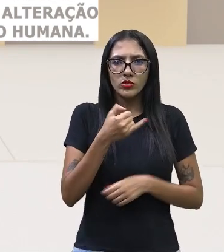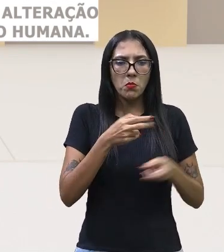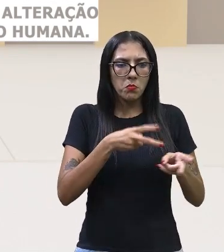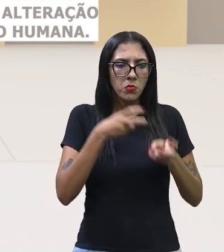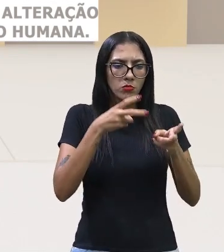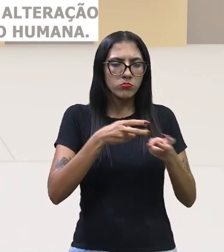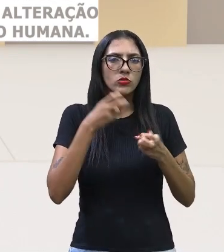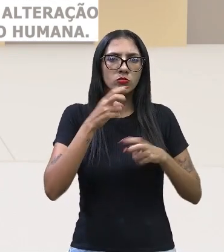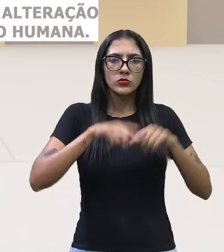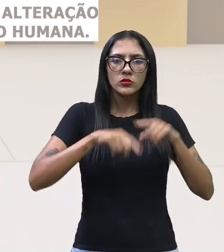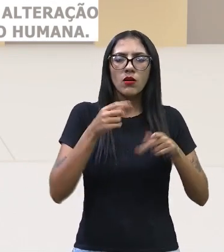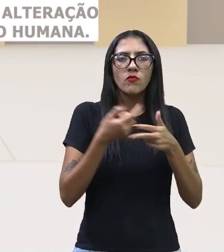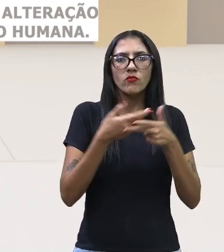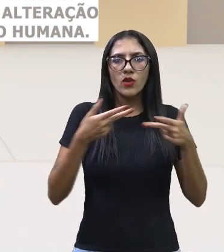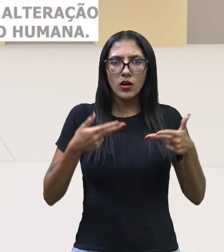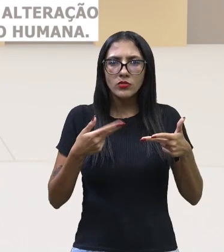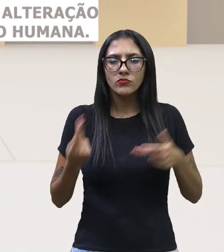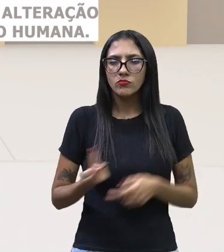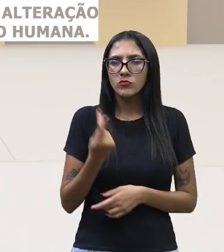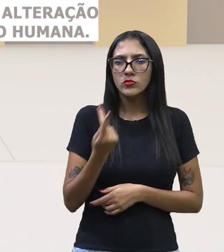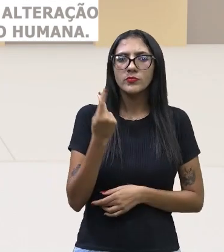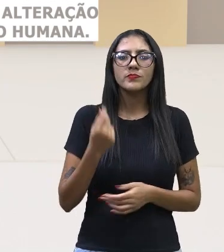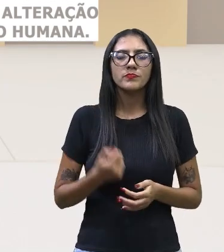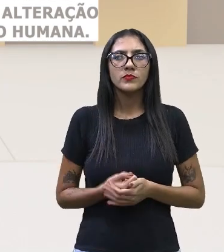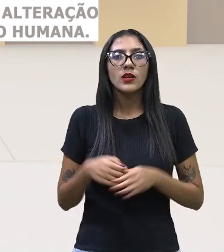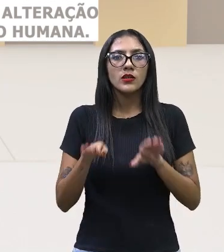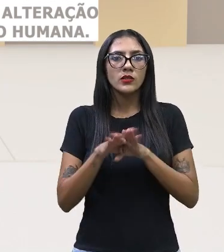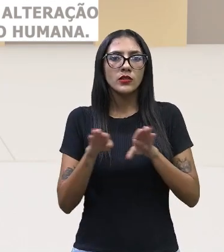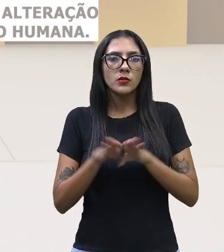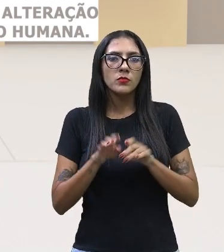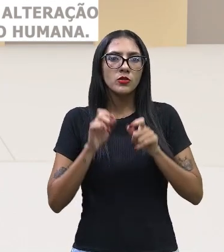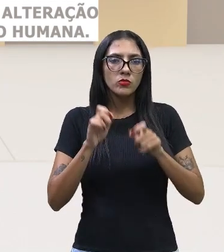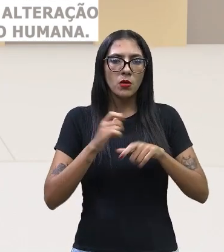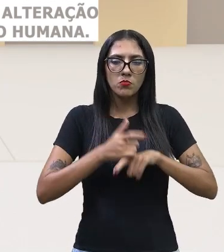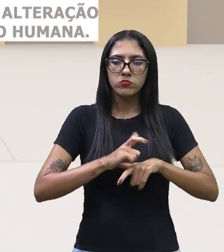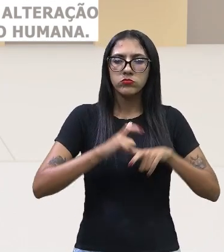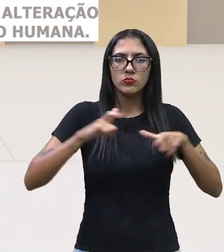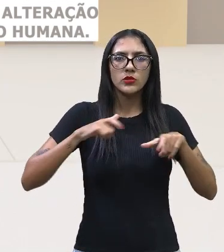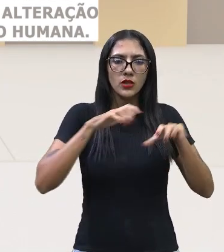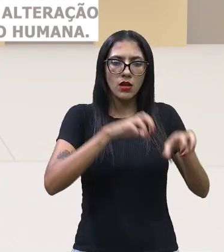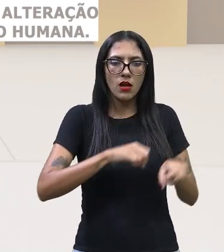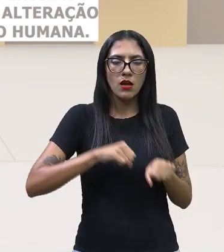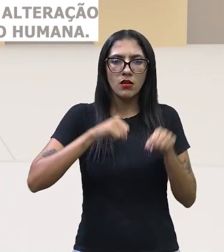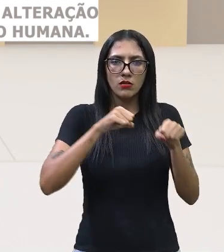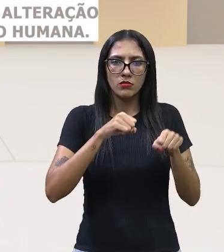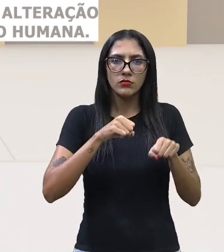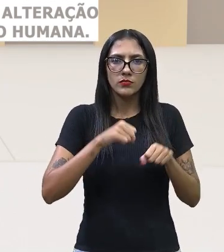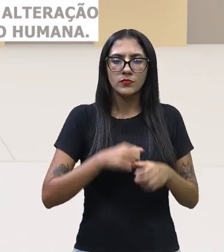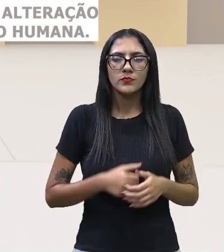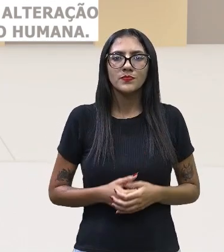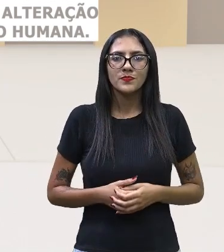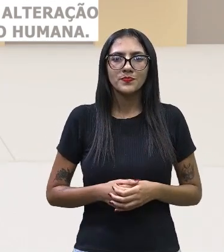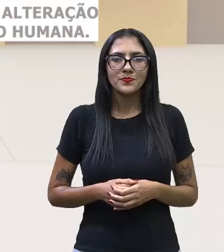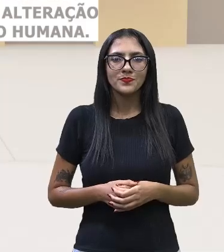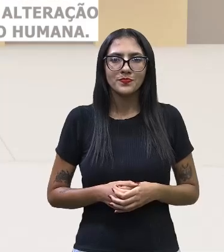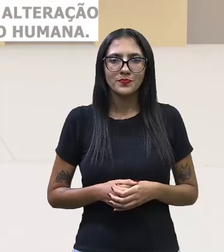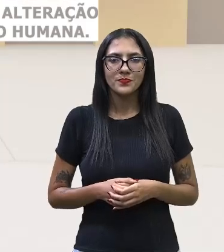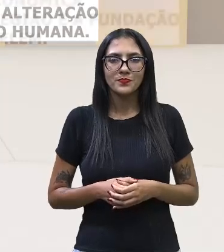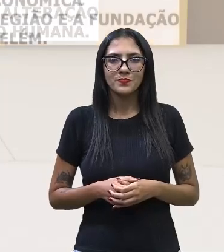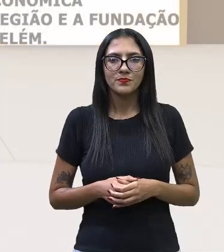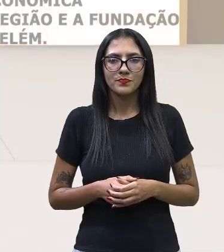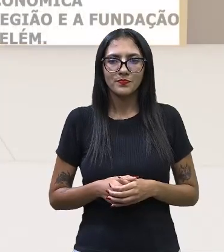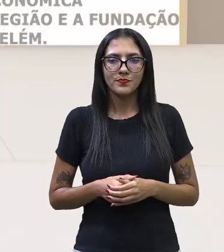região, e também, de certa forma, expandir o seu domínio. E a gente vê, posteriormente, vamos lá, no